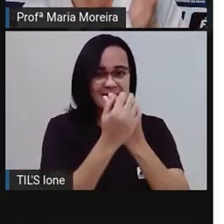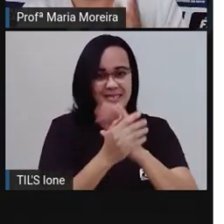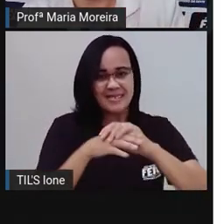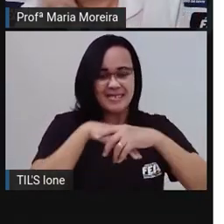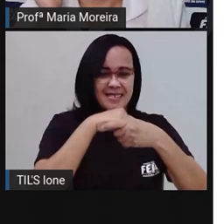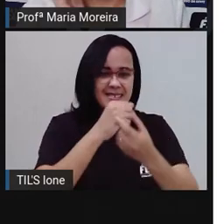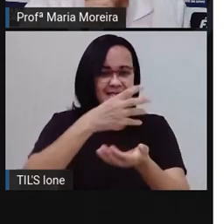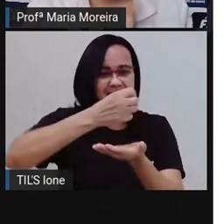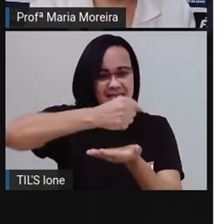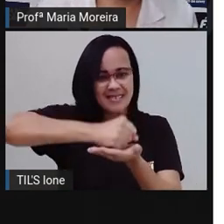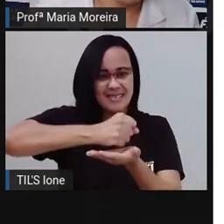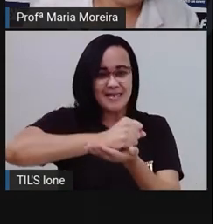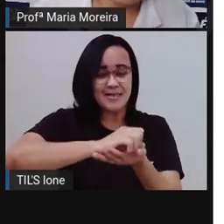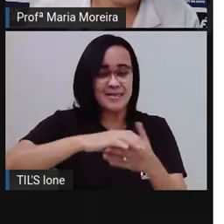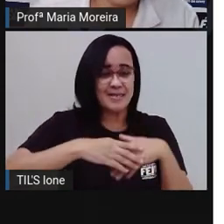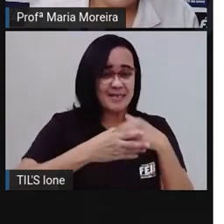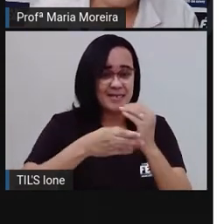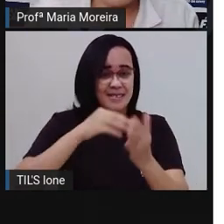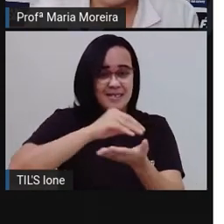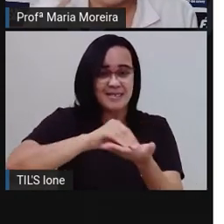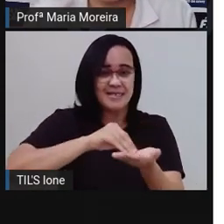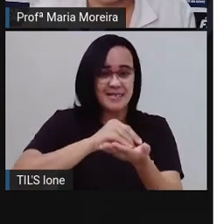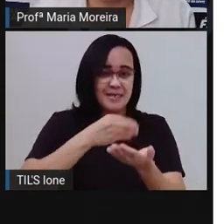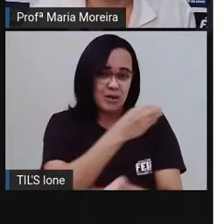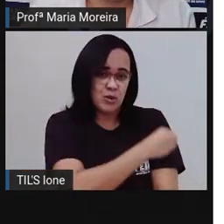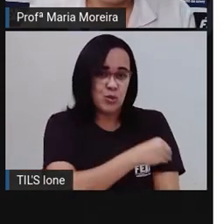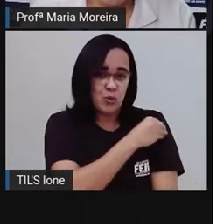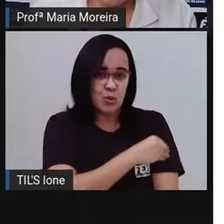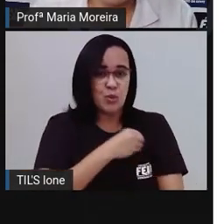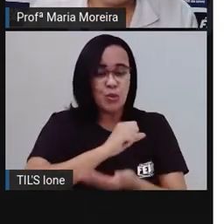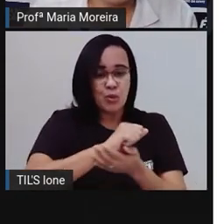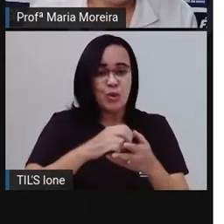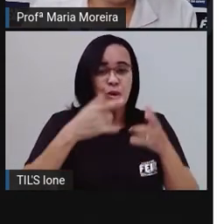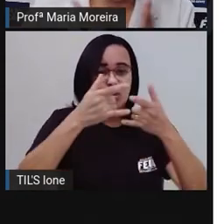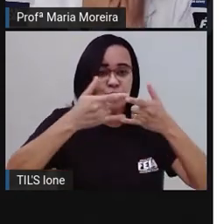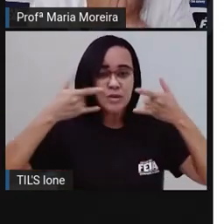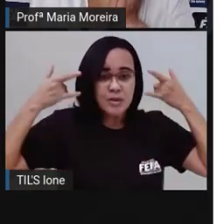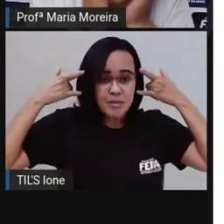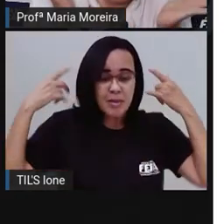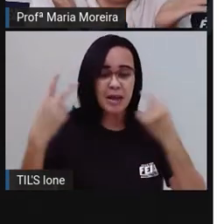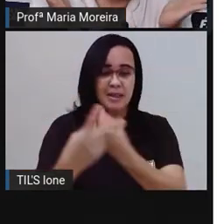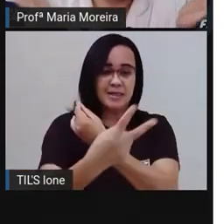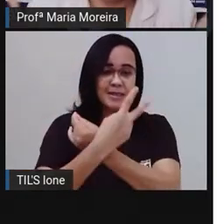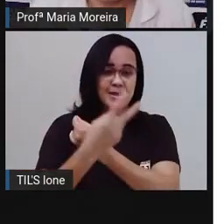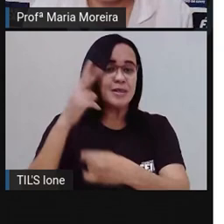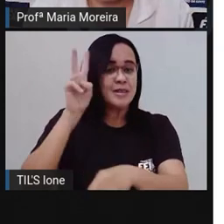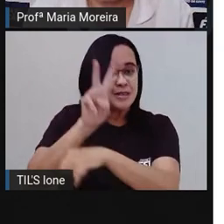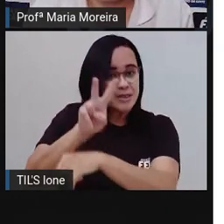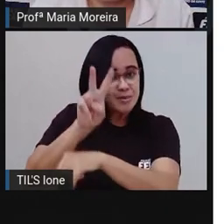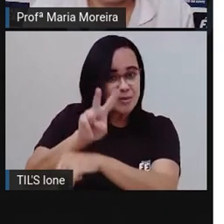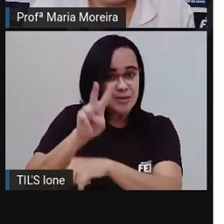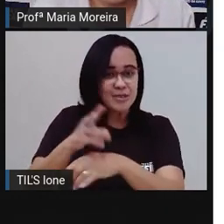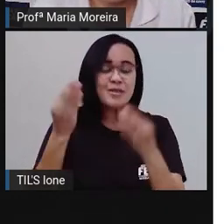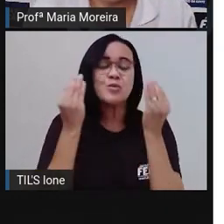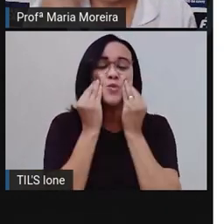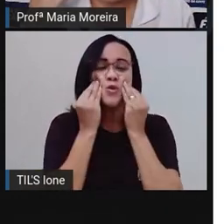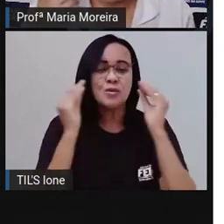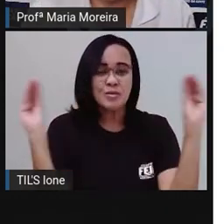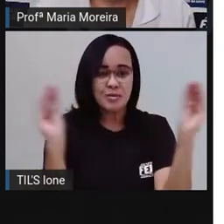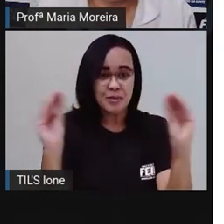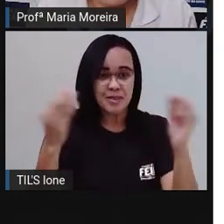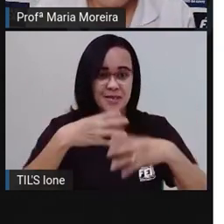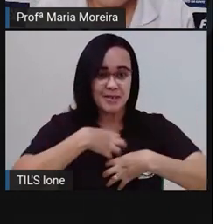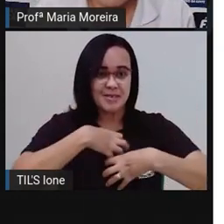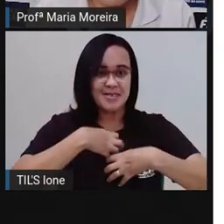outra. Lavem as mãos. Usem álcool em gel, tá? Usem máscara. Se protejam. E sintam aí o beijo de Pró Maria. E